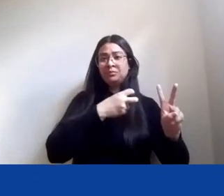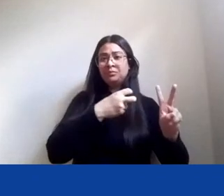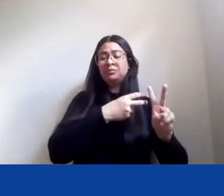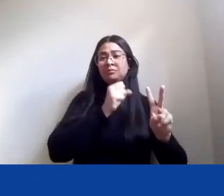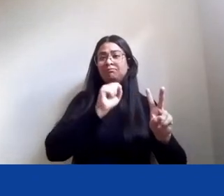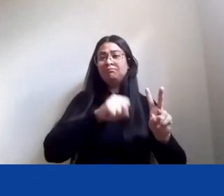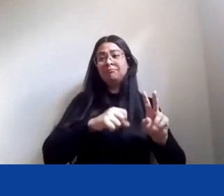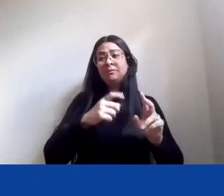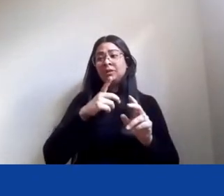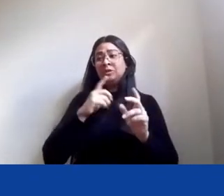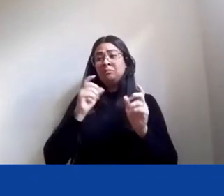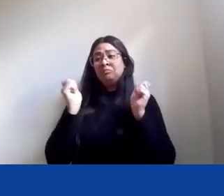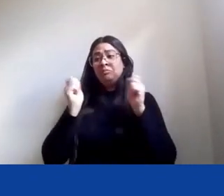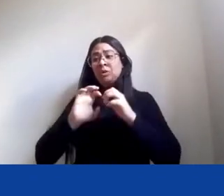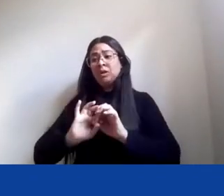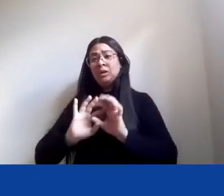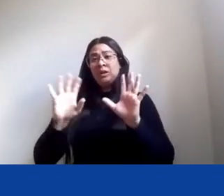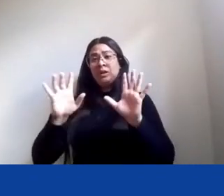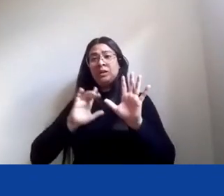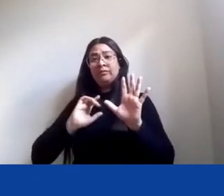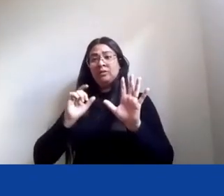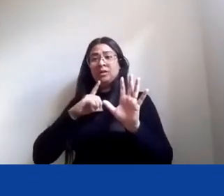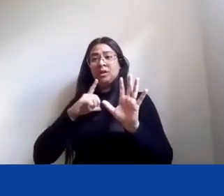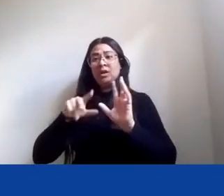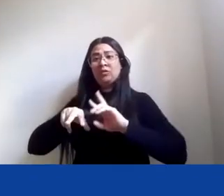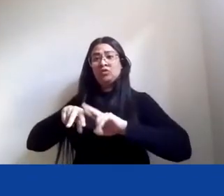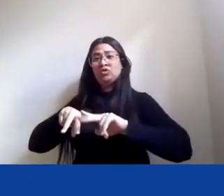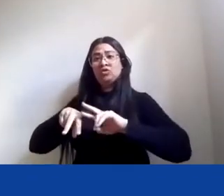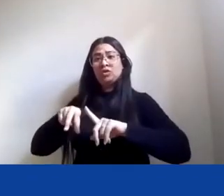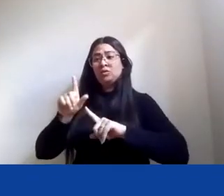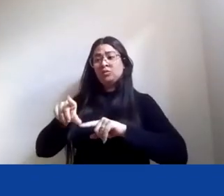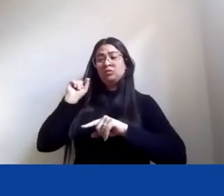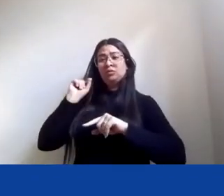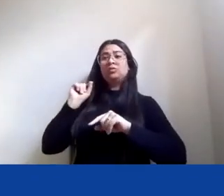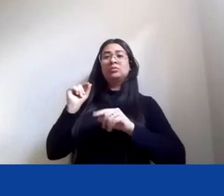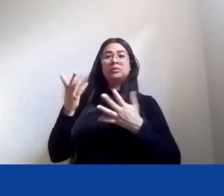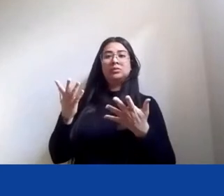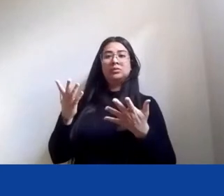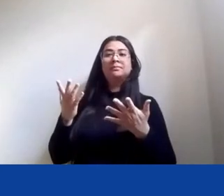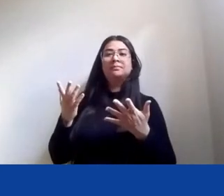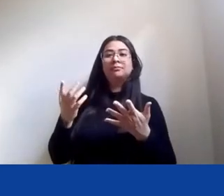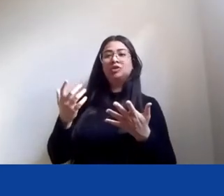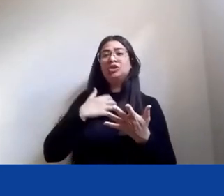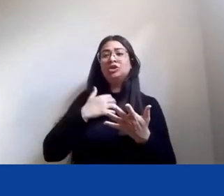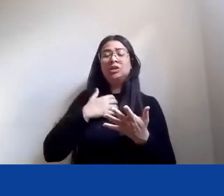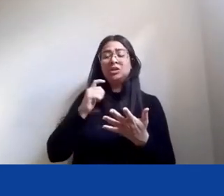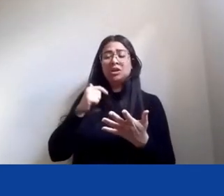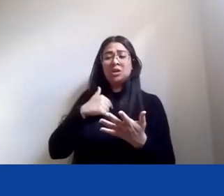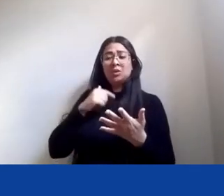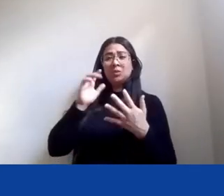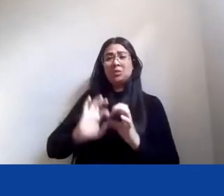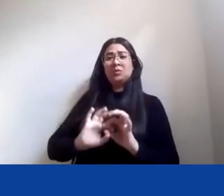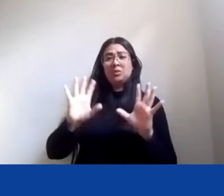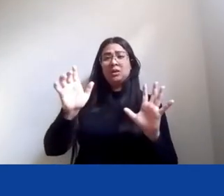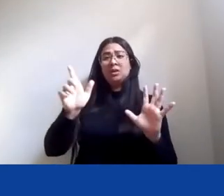qualquer que seja ela, da maneira que mais lhe aprova. E aqui estamos.